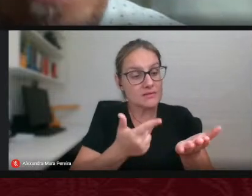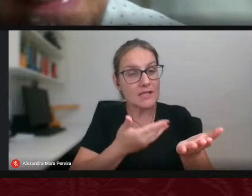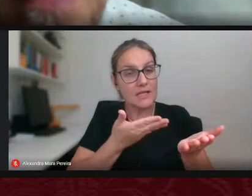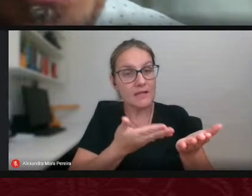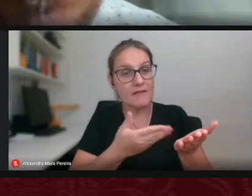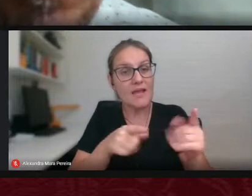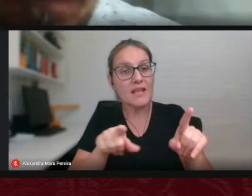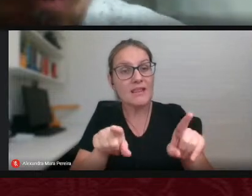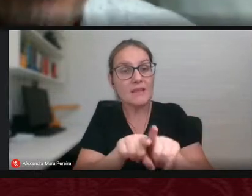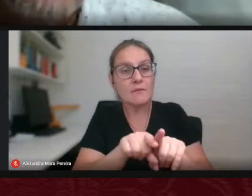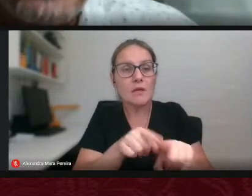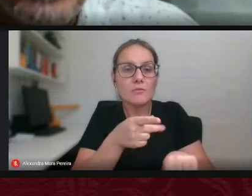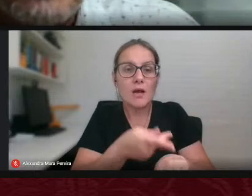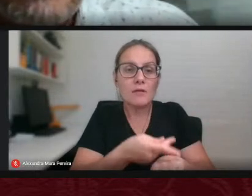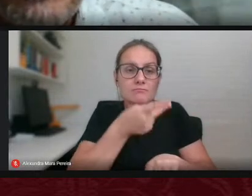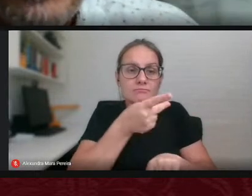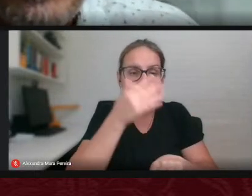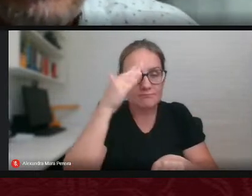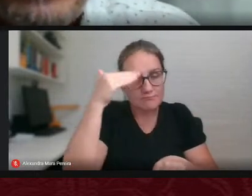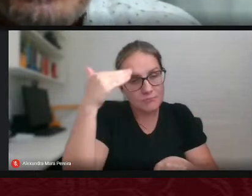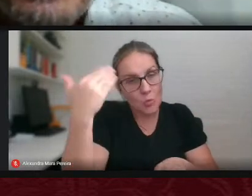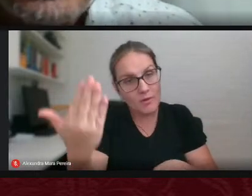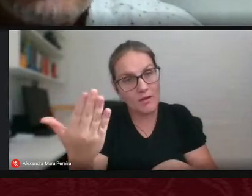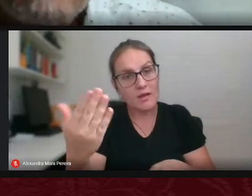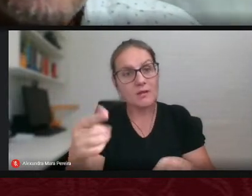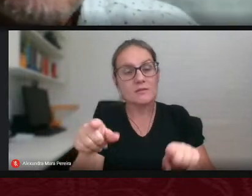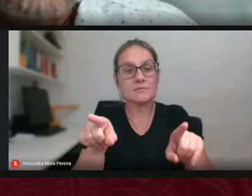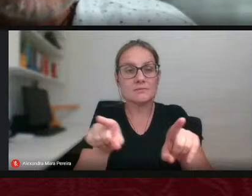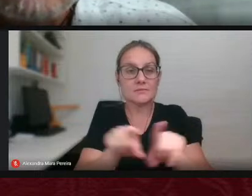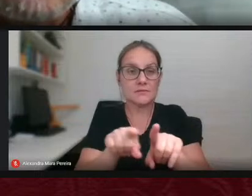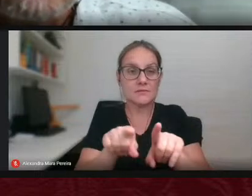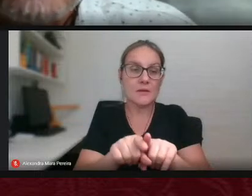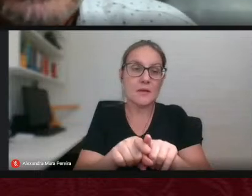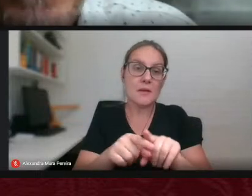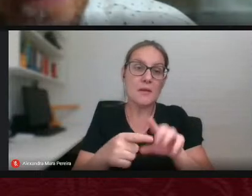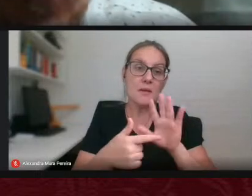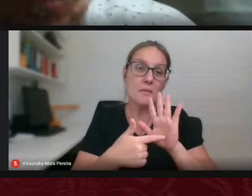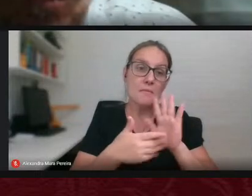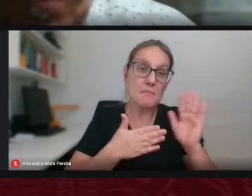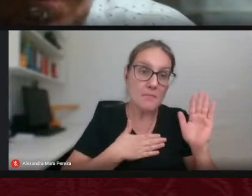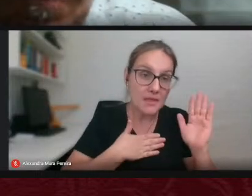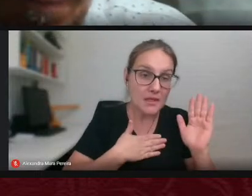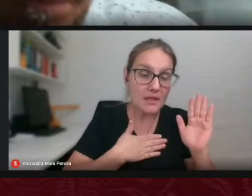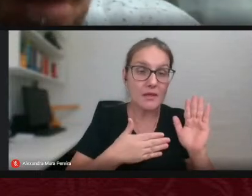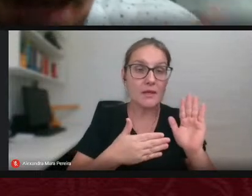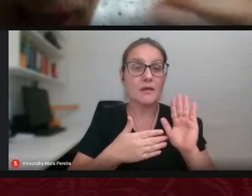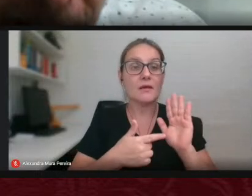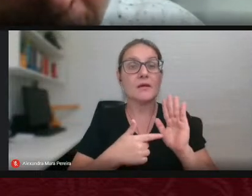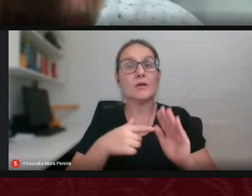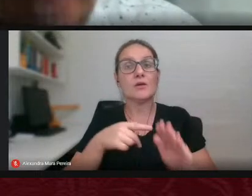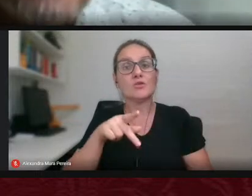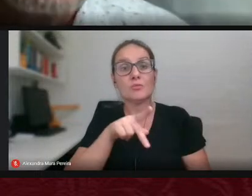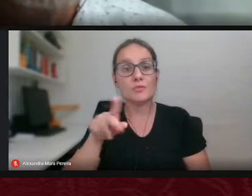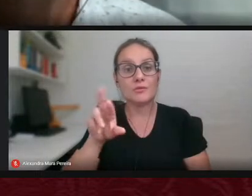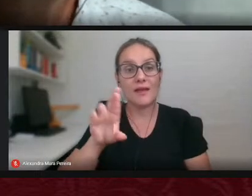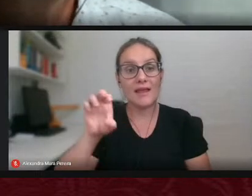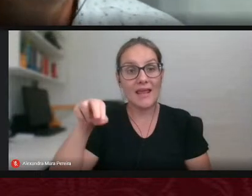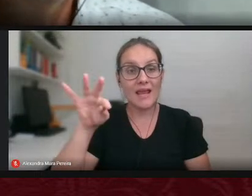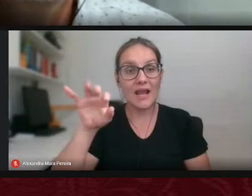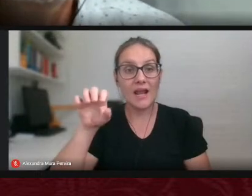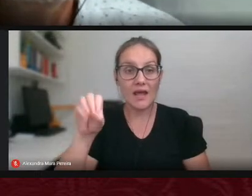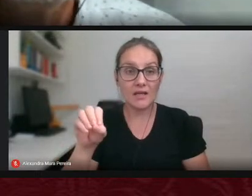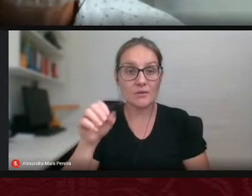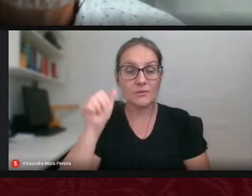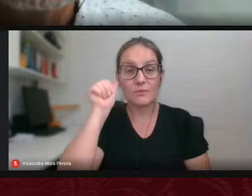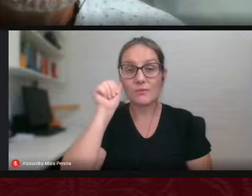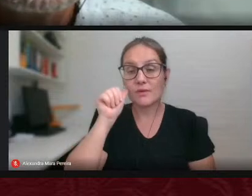também uma homenagem nossa minha Jones e do professor Renato a Denise